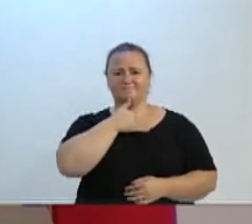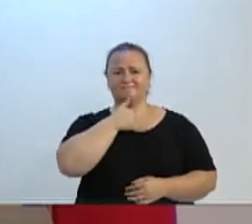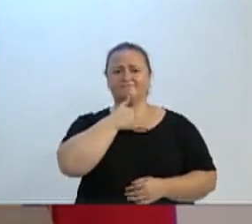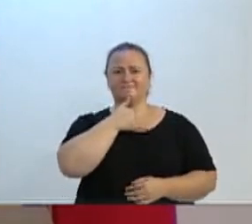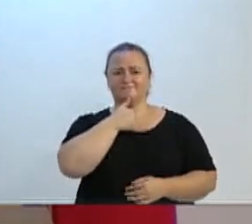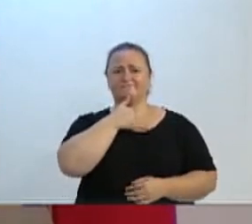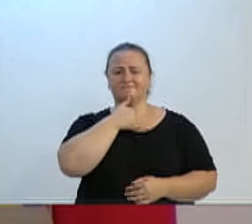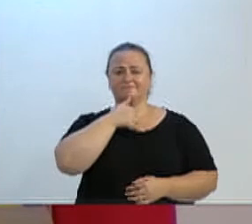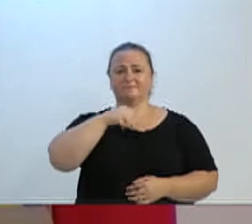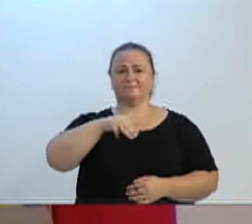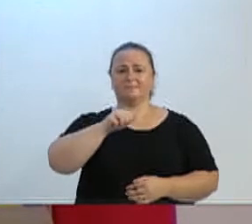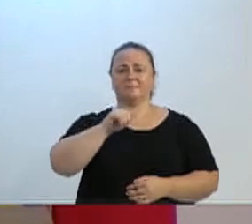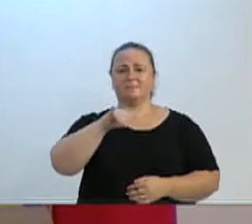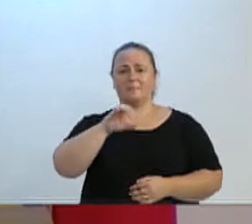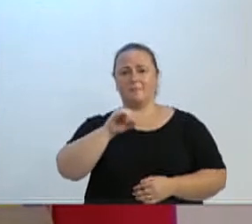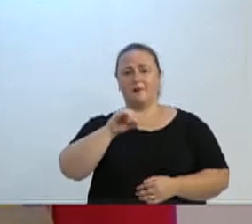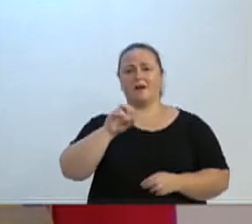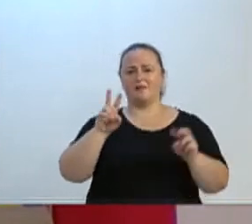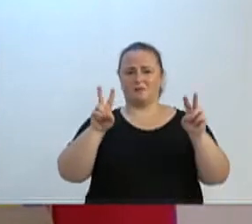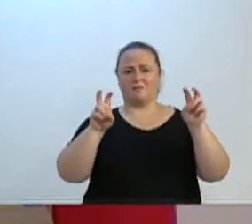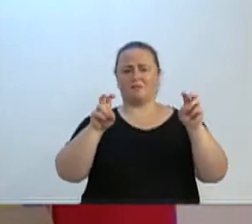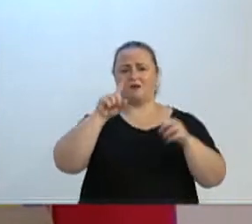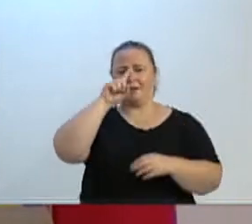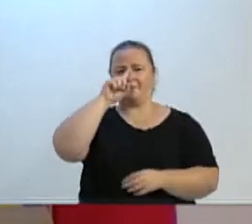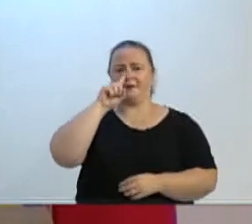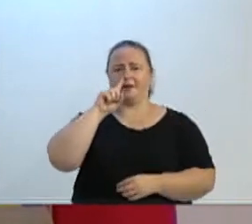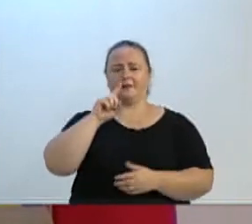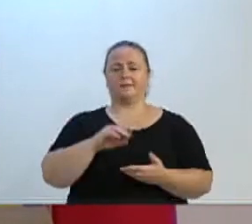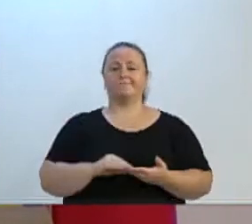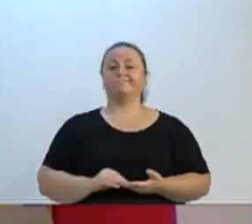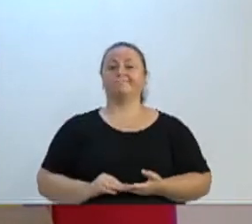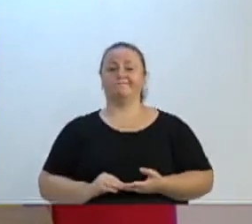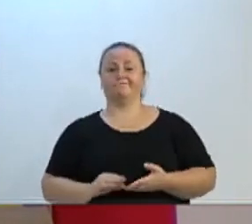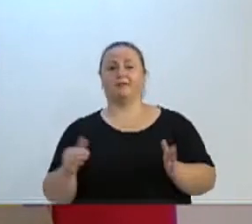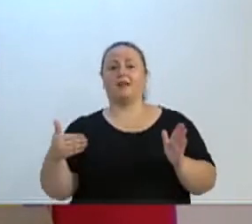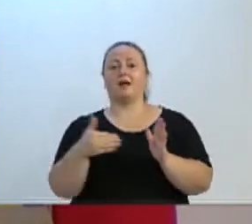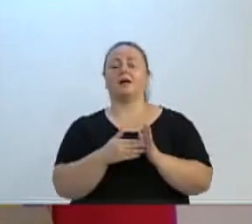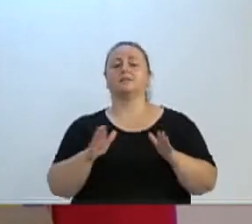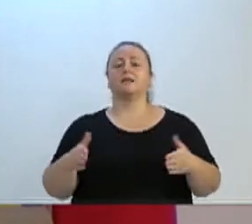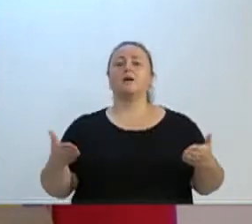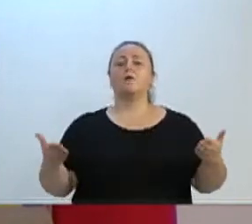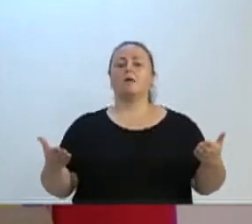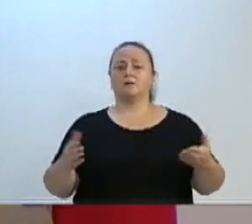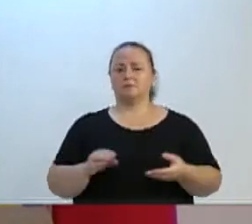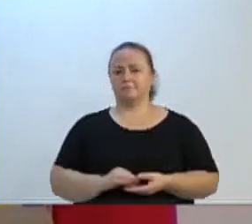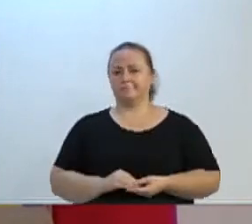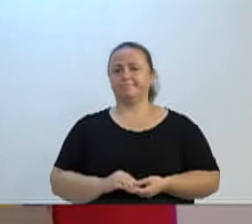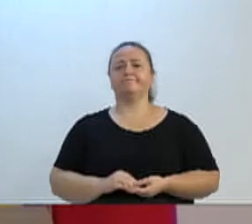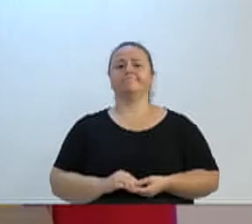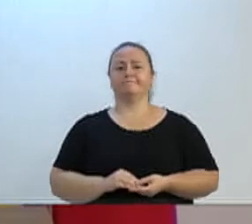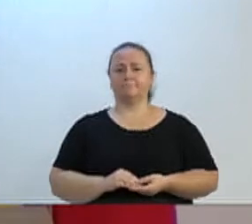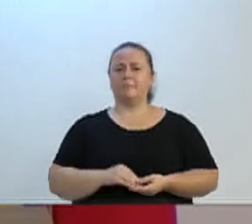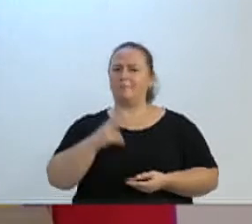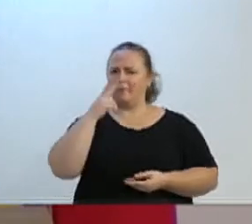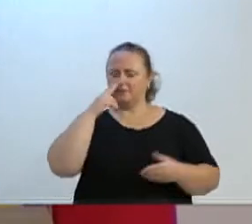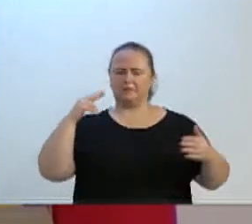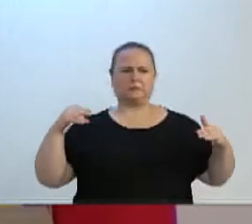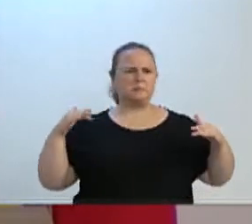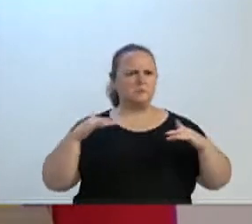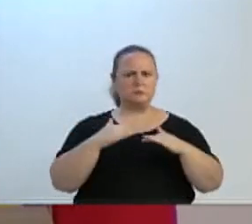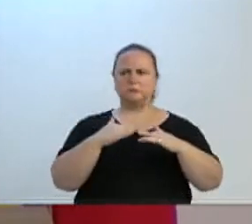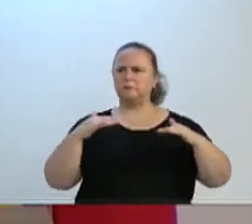Até quando nós vamos continuar aqui na nossa cidade tão violenta no trânsito?